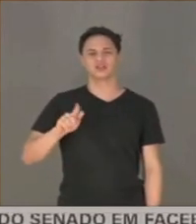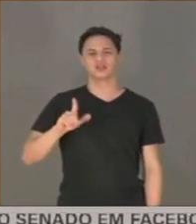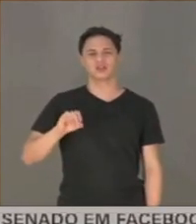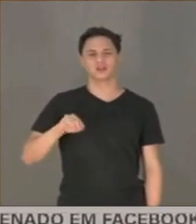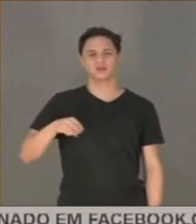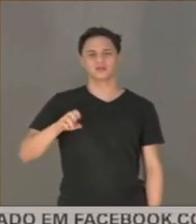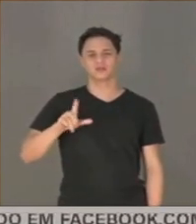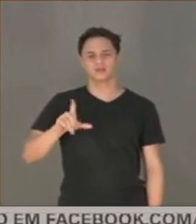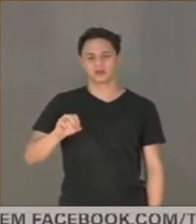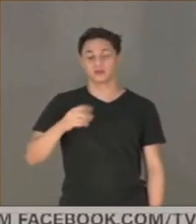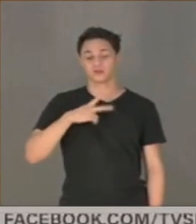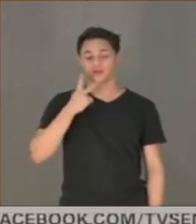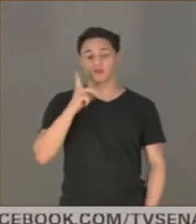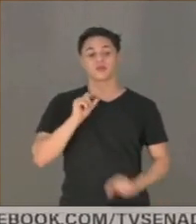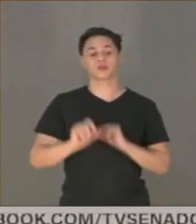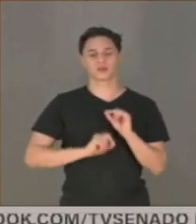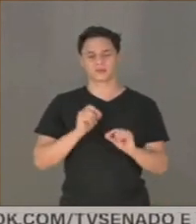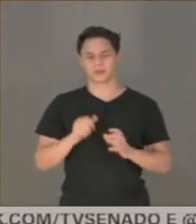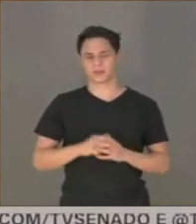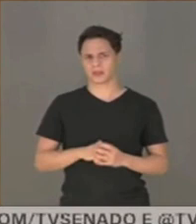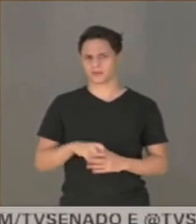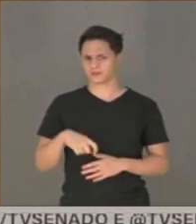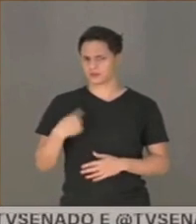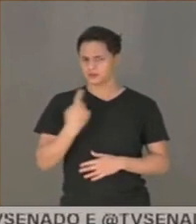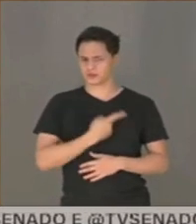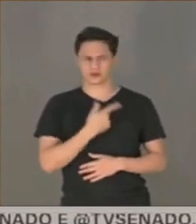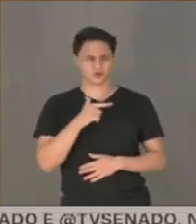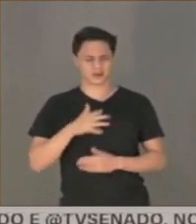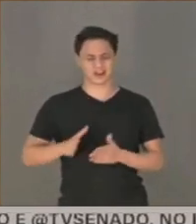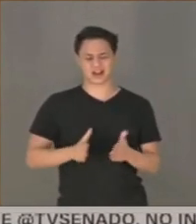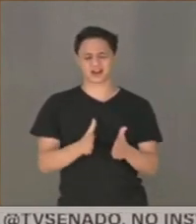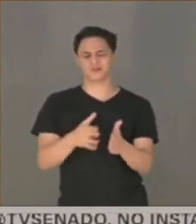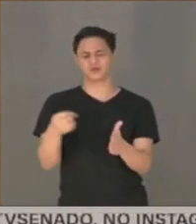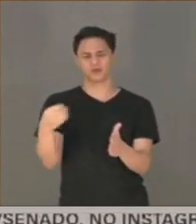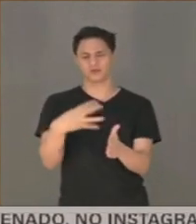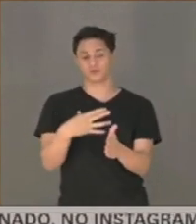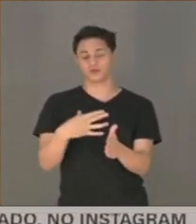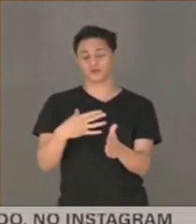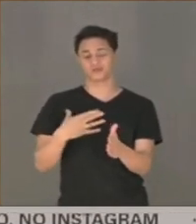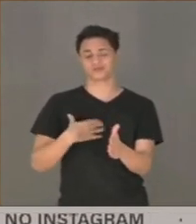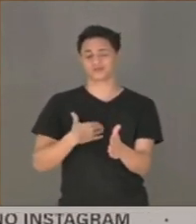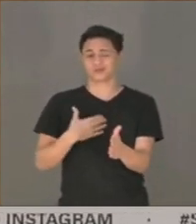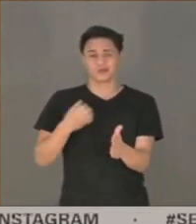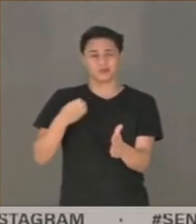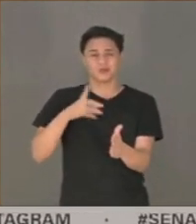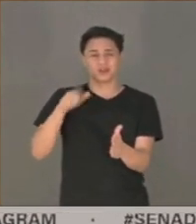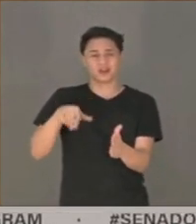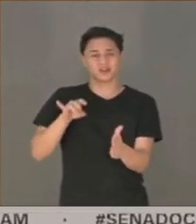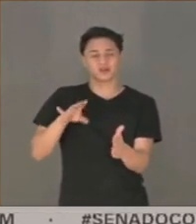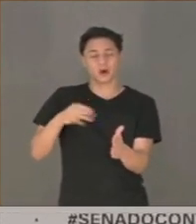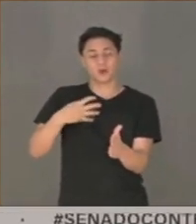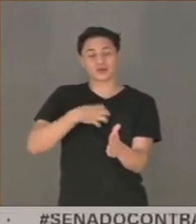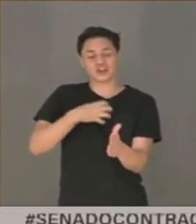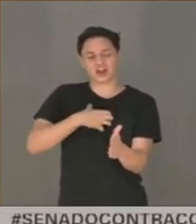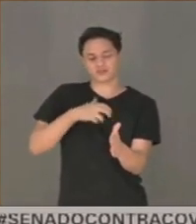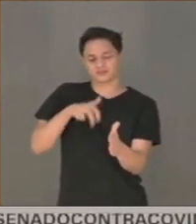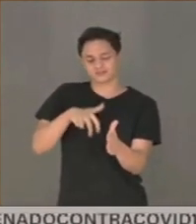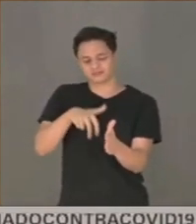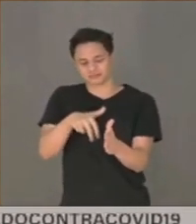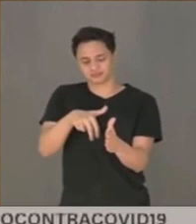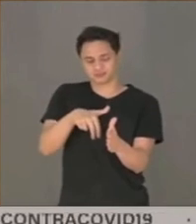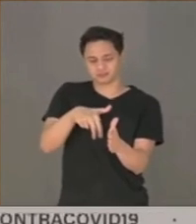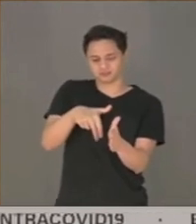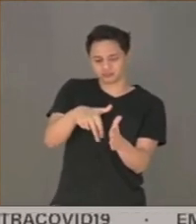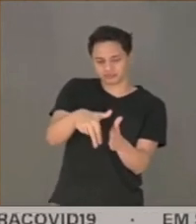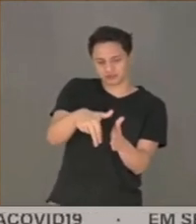que ele diz o seguinte, nós não temos caminho novo. O que temos de novo é o jeito de caminhar. E é esse jeito